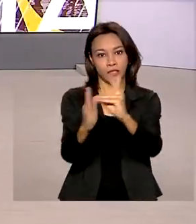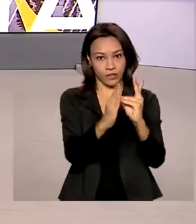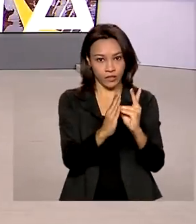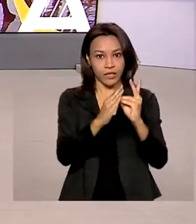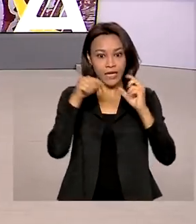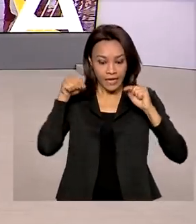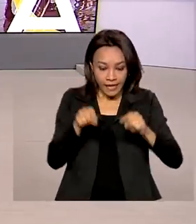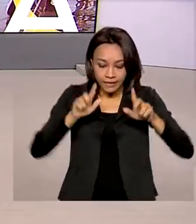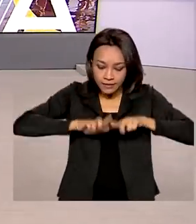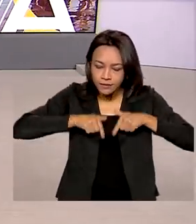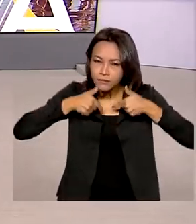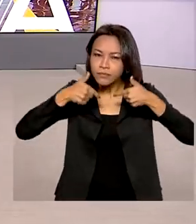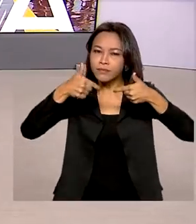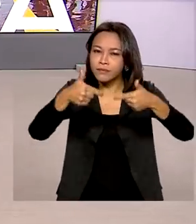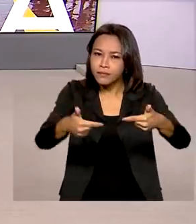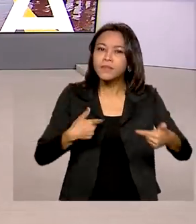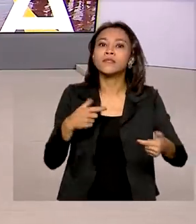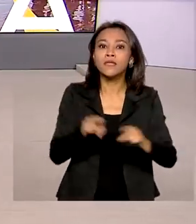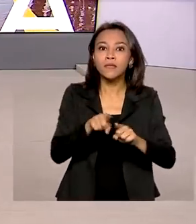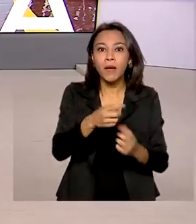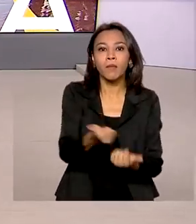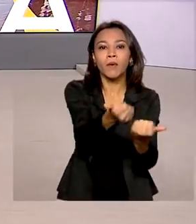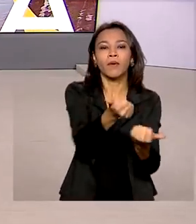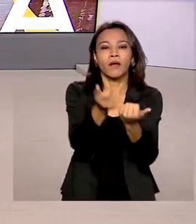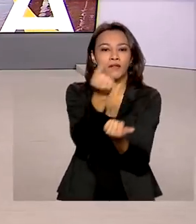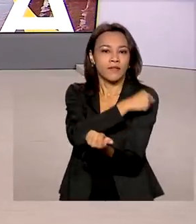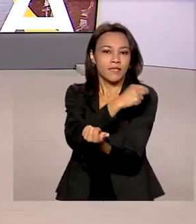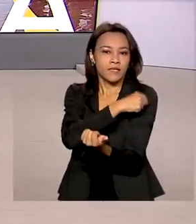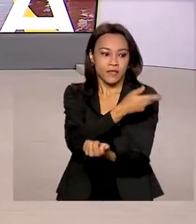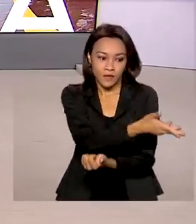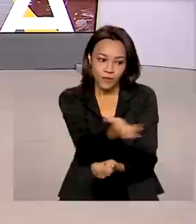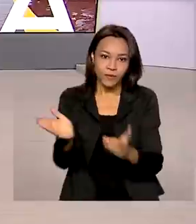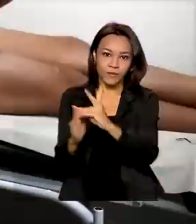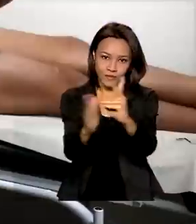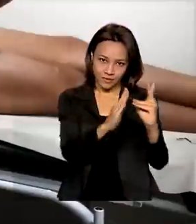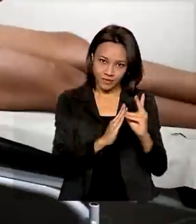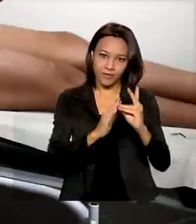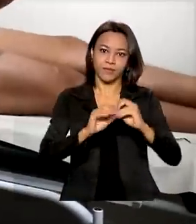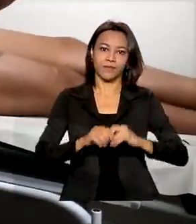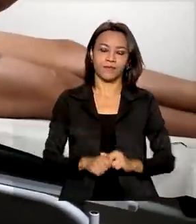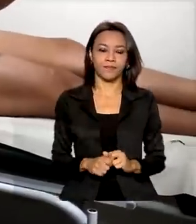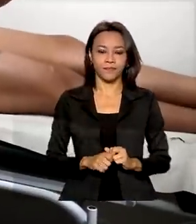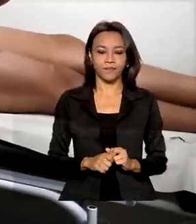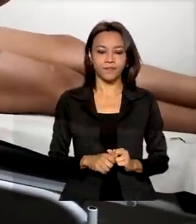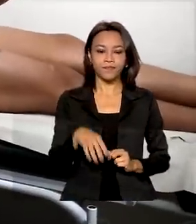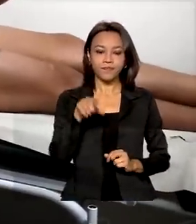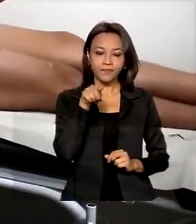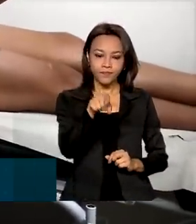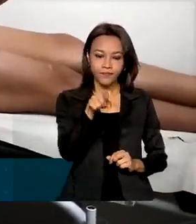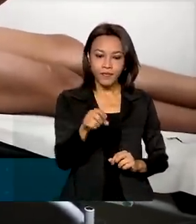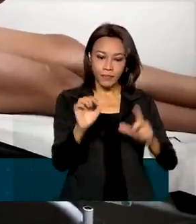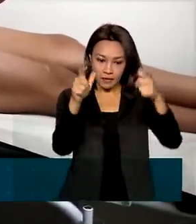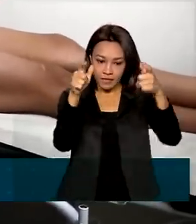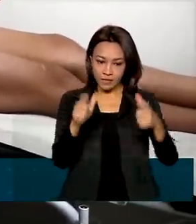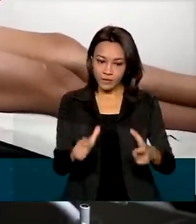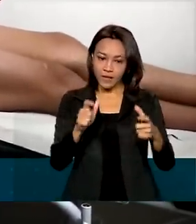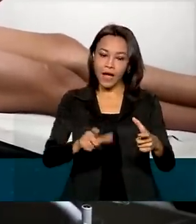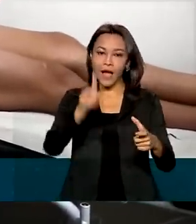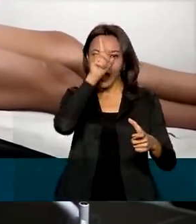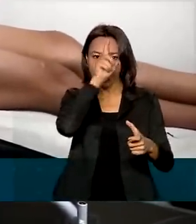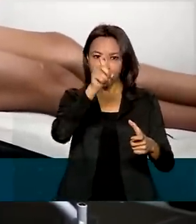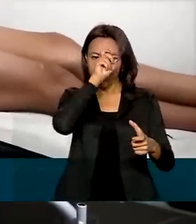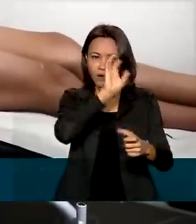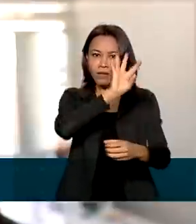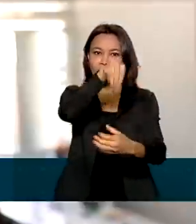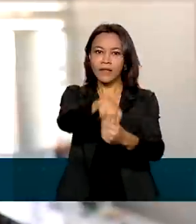ação também tem reforçado a vacinação dos índios contra a Covid-19. Uma unidade de saúde dentro de uma